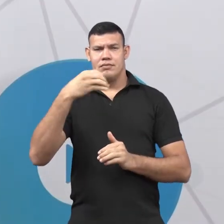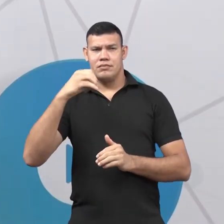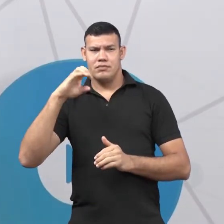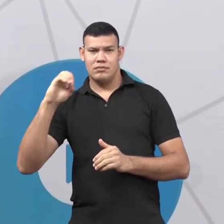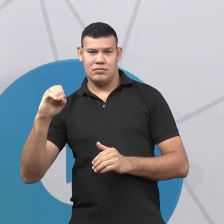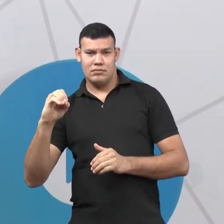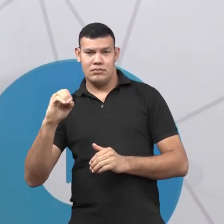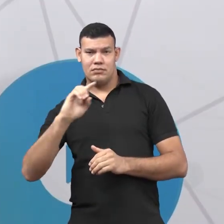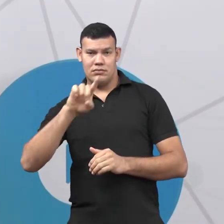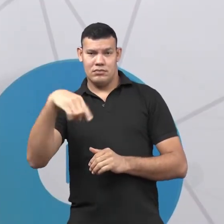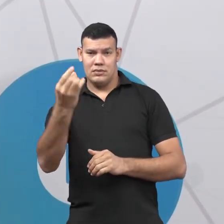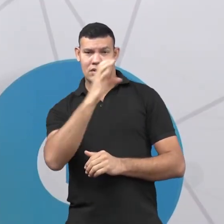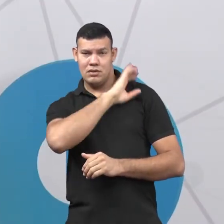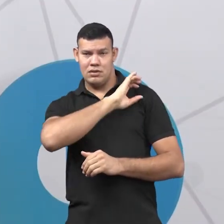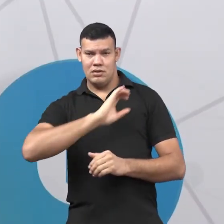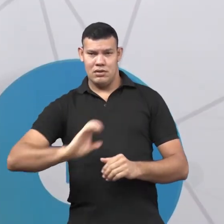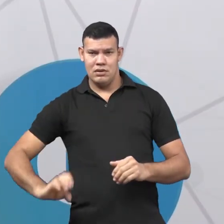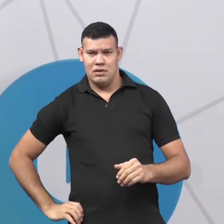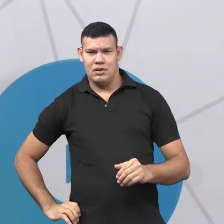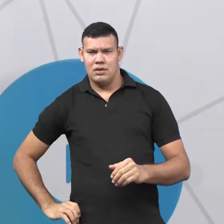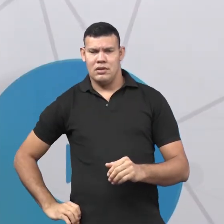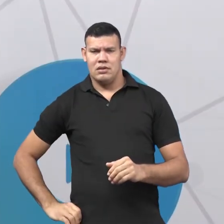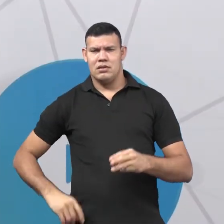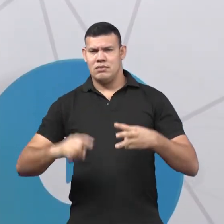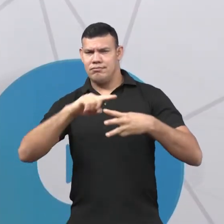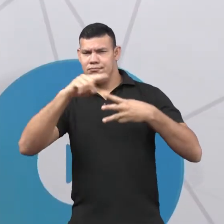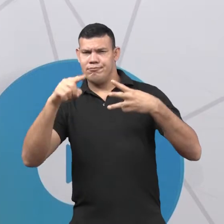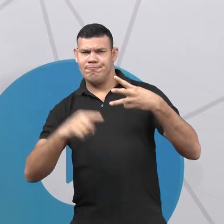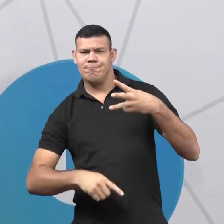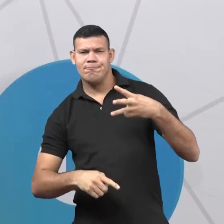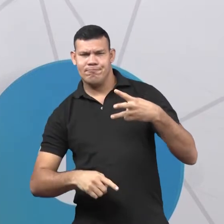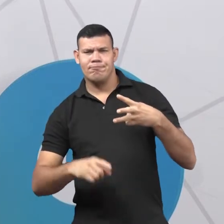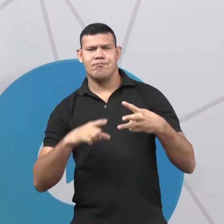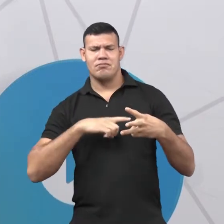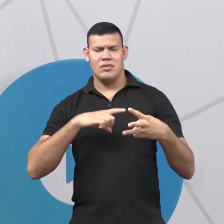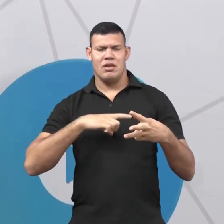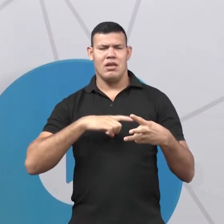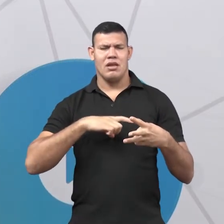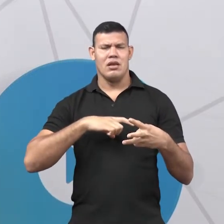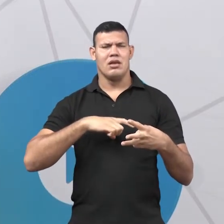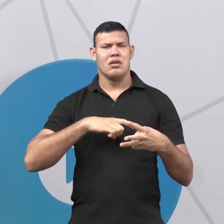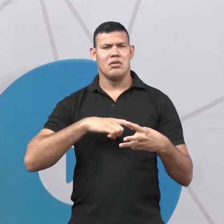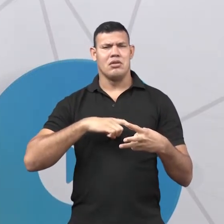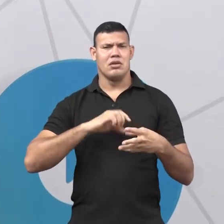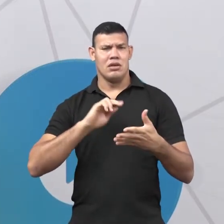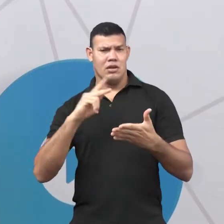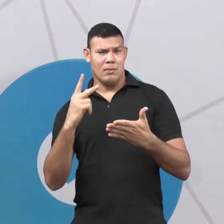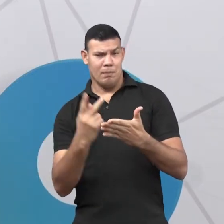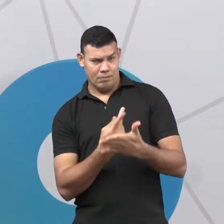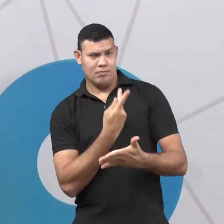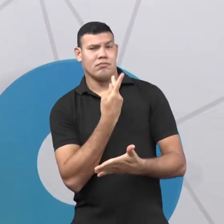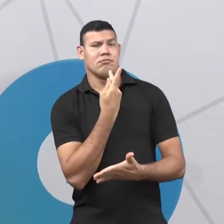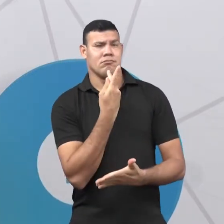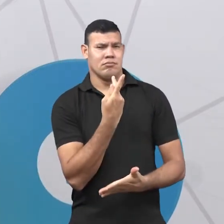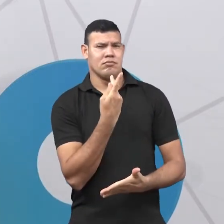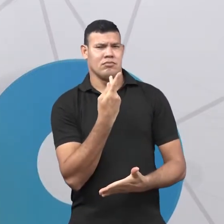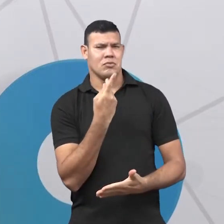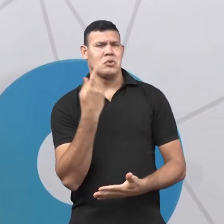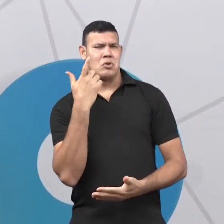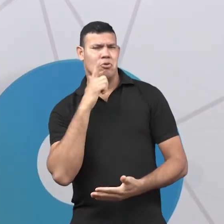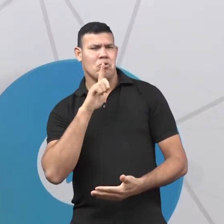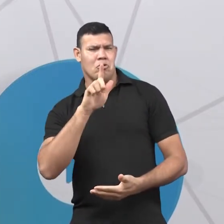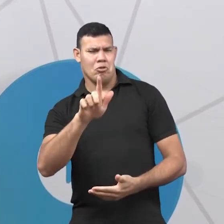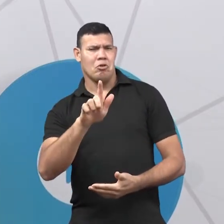nossa aula, que cada fase da língua inglesa houveram alguns aspectos, alguns acontecimentos que foram os mais